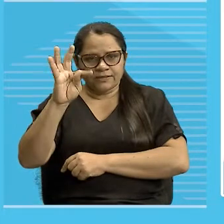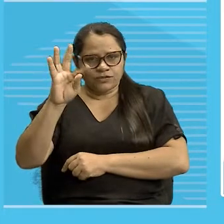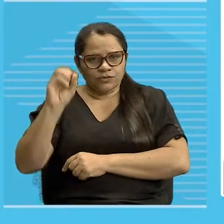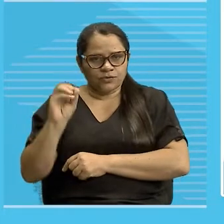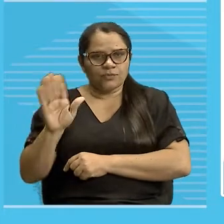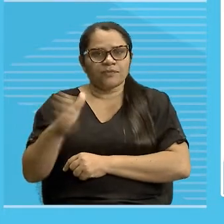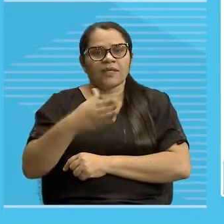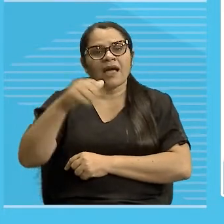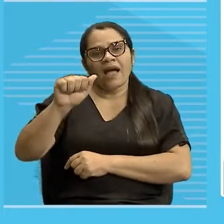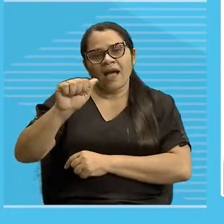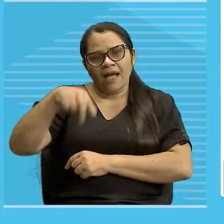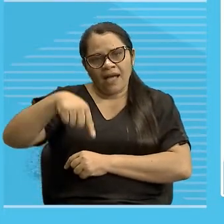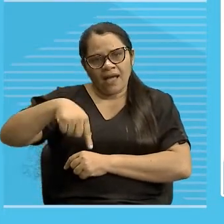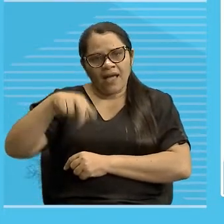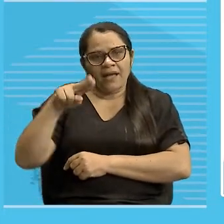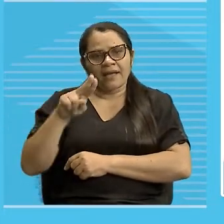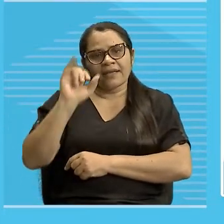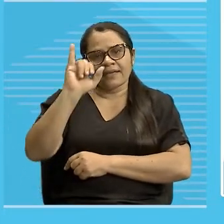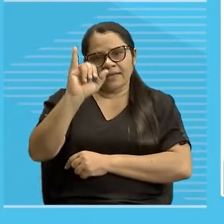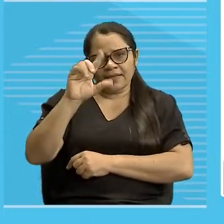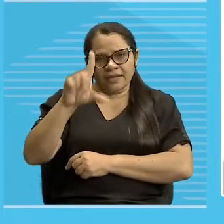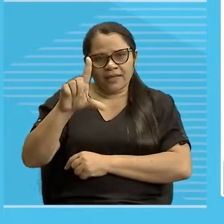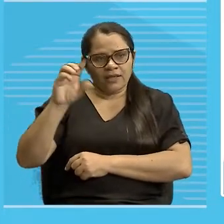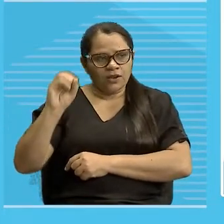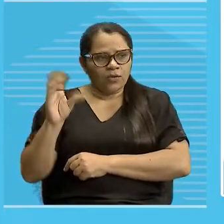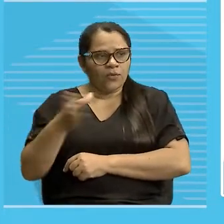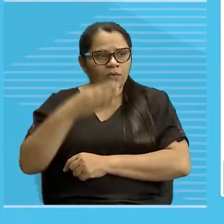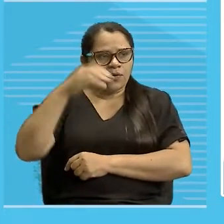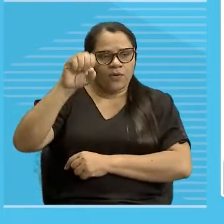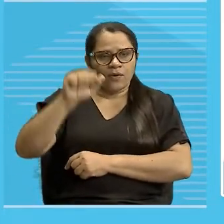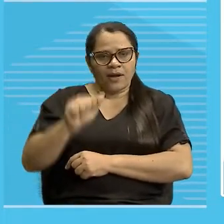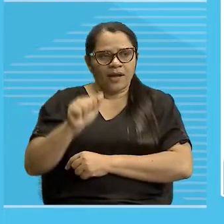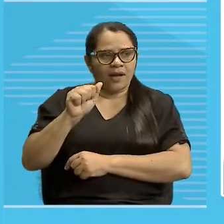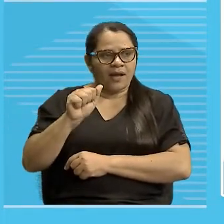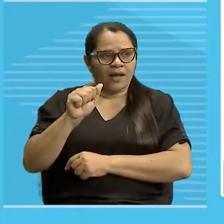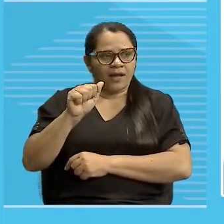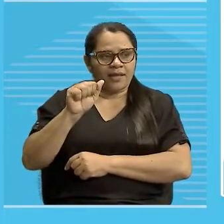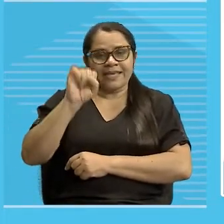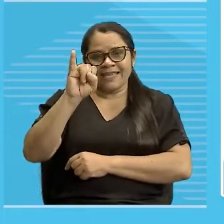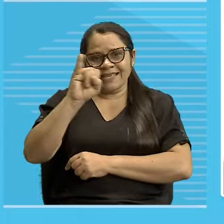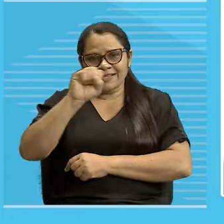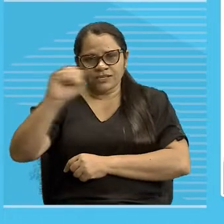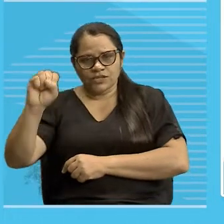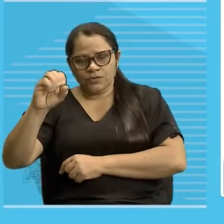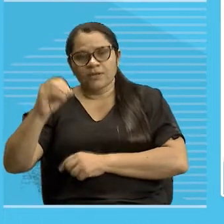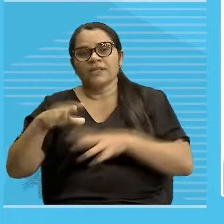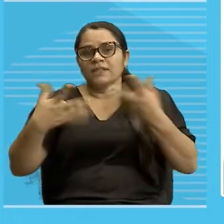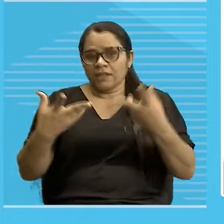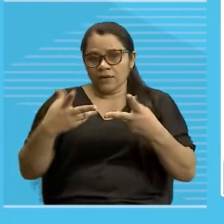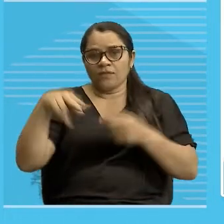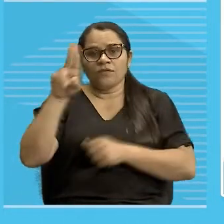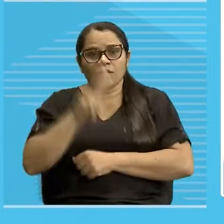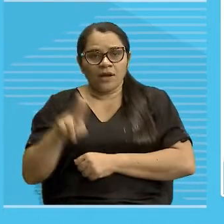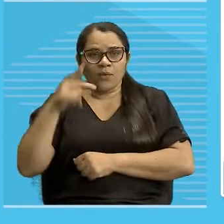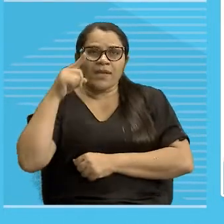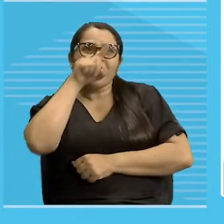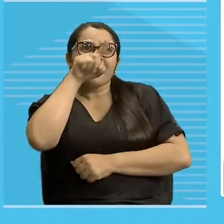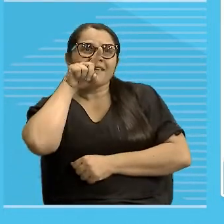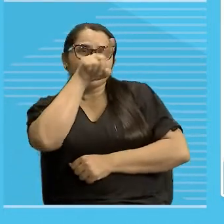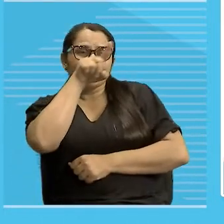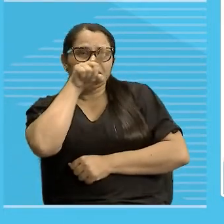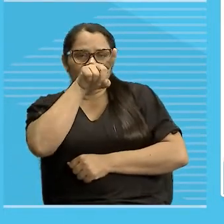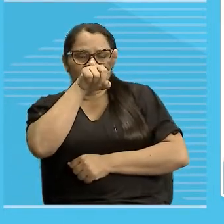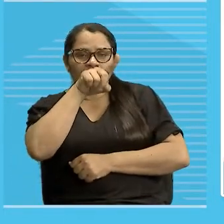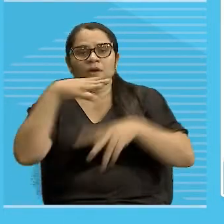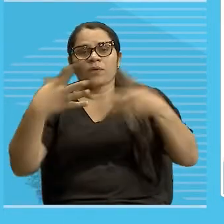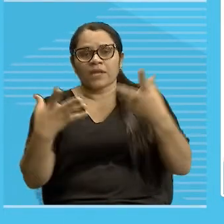aponta lá para o céu, o é aquilo? Ou seja, você utilizou um pronome para apontar, para demonstrar, por isso era